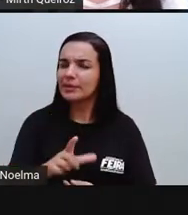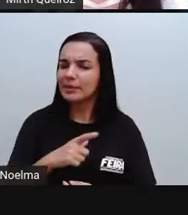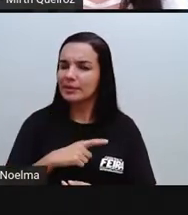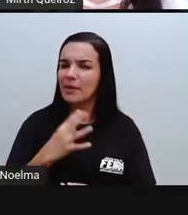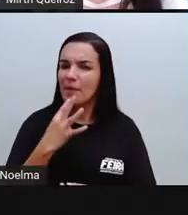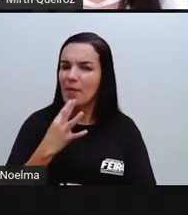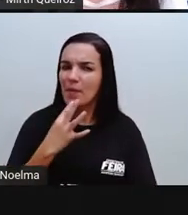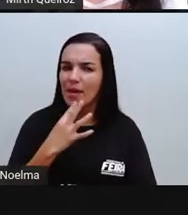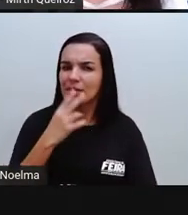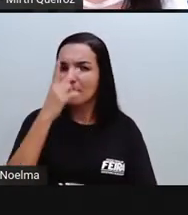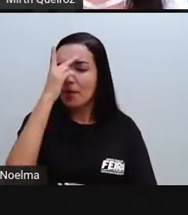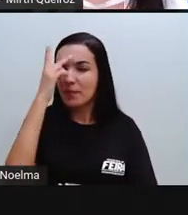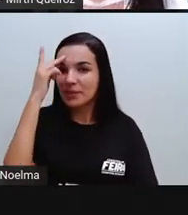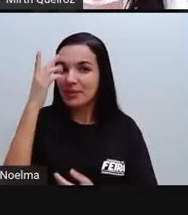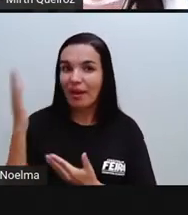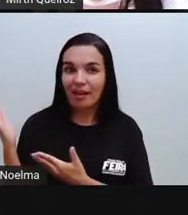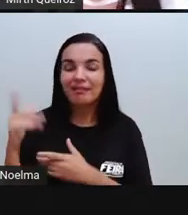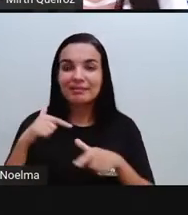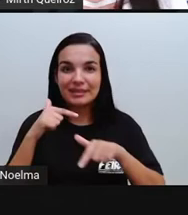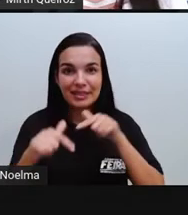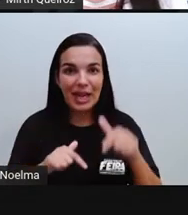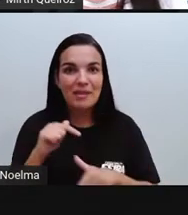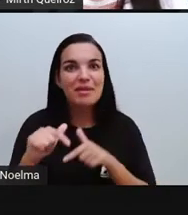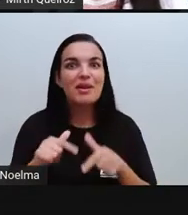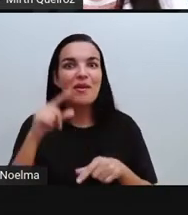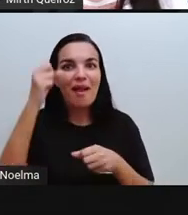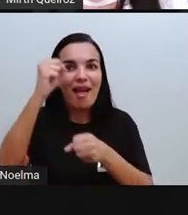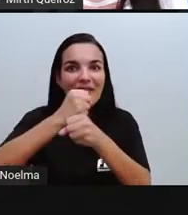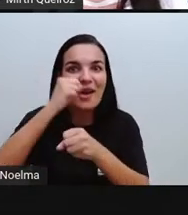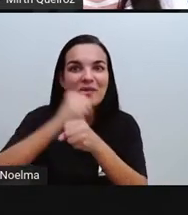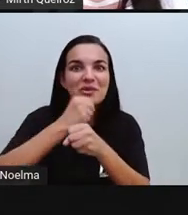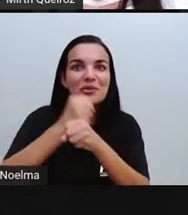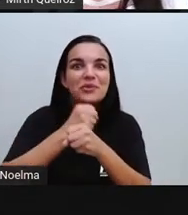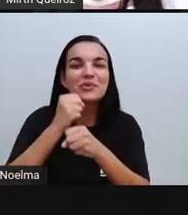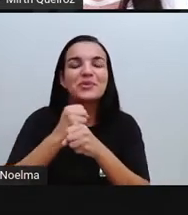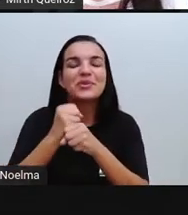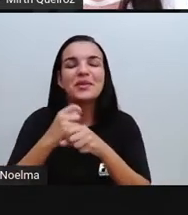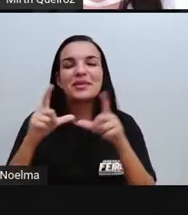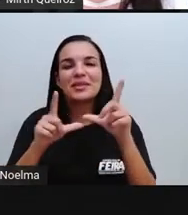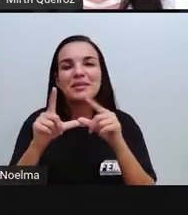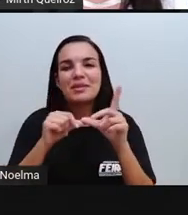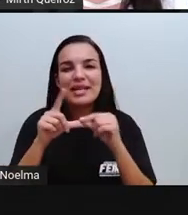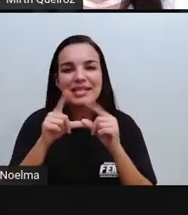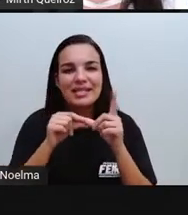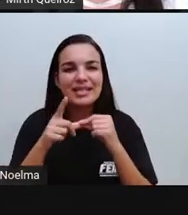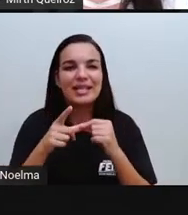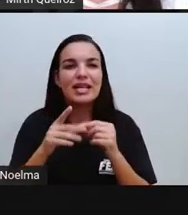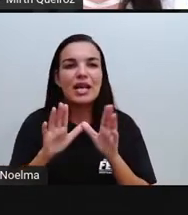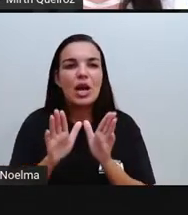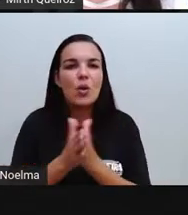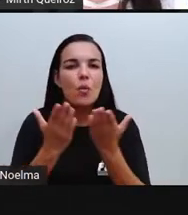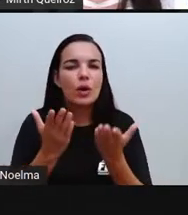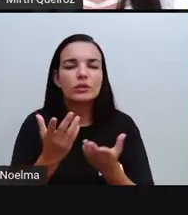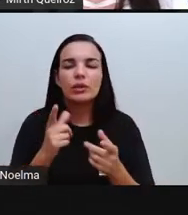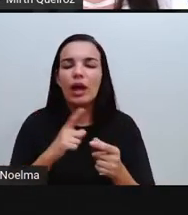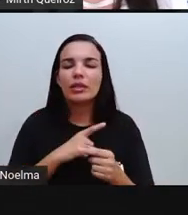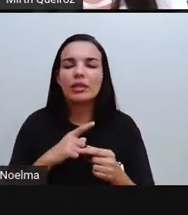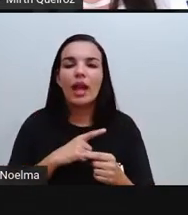até uma pessoa que trabalhou na construção de Brasília, que foi quando houve